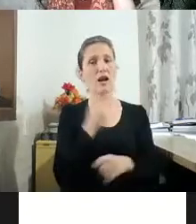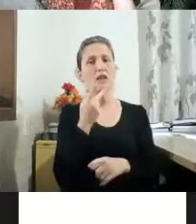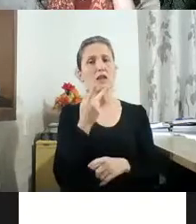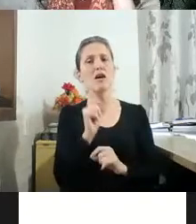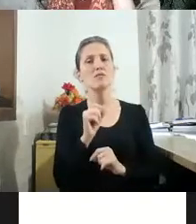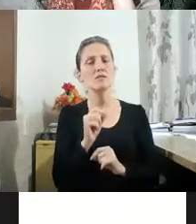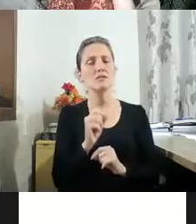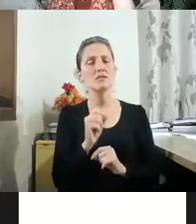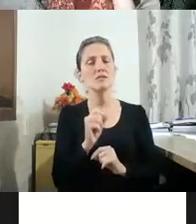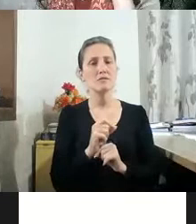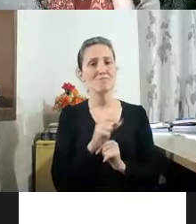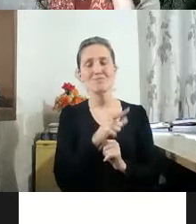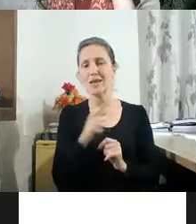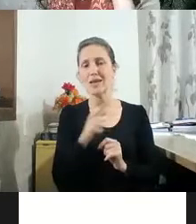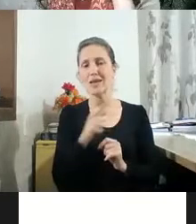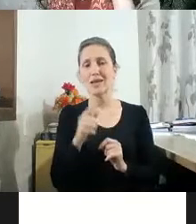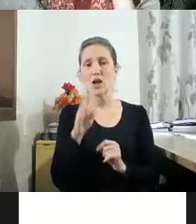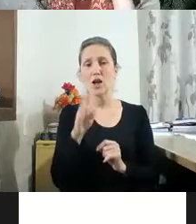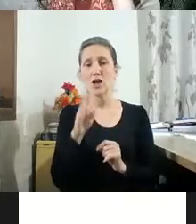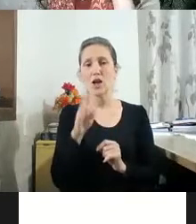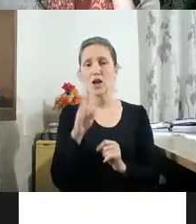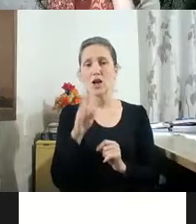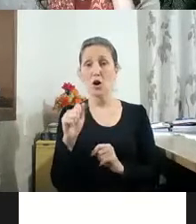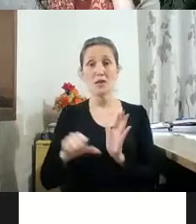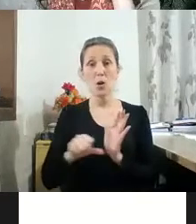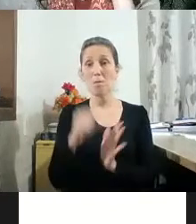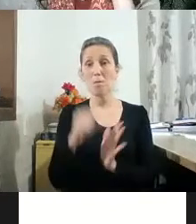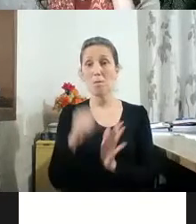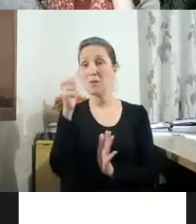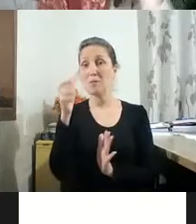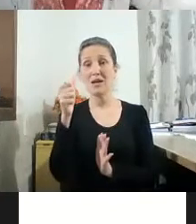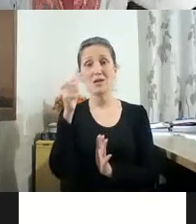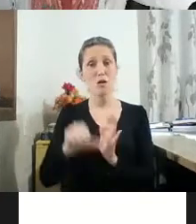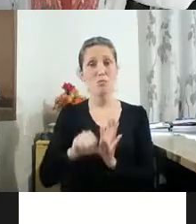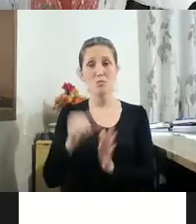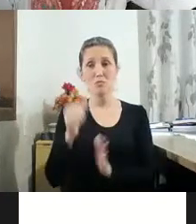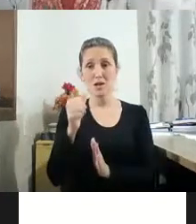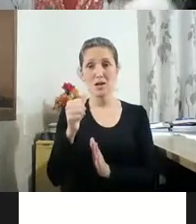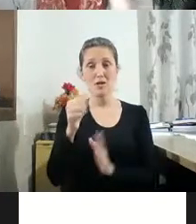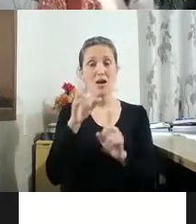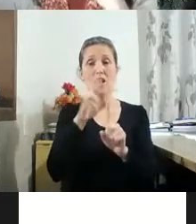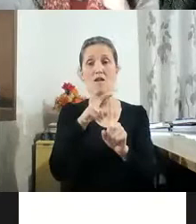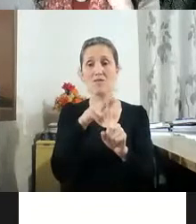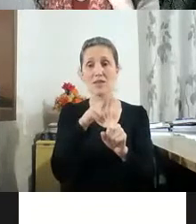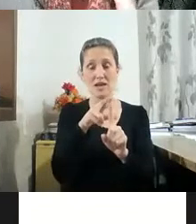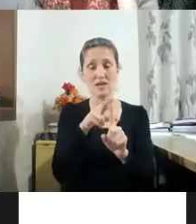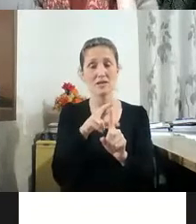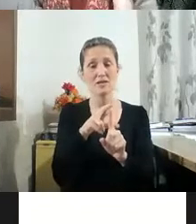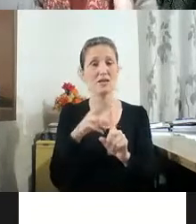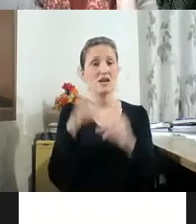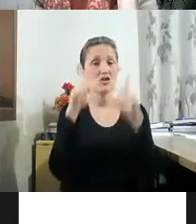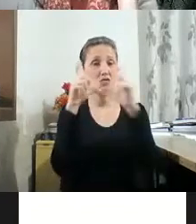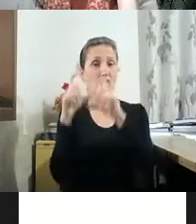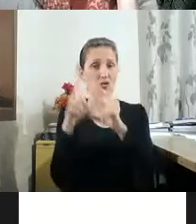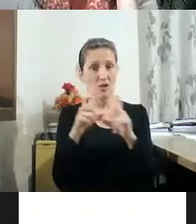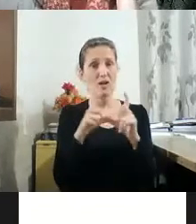é um pioneiro na criação de fotolivros. Ele é um pioneiro e ele é uma referência para a fotografia,